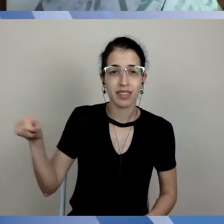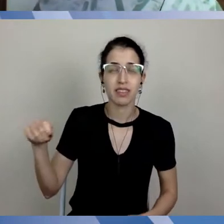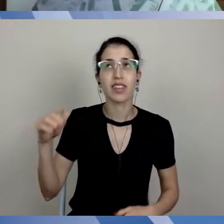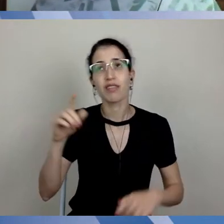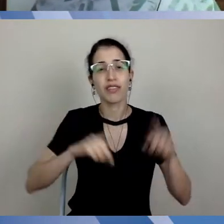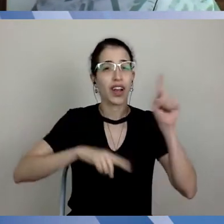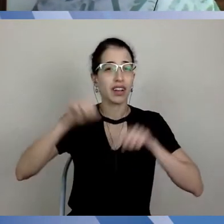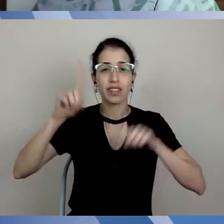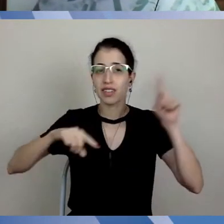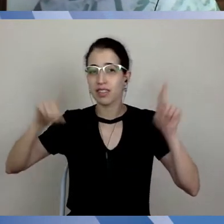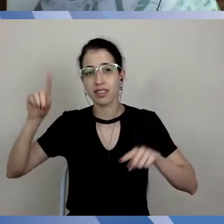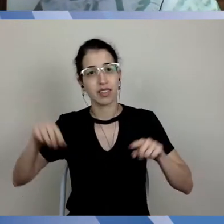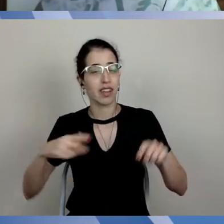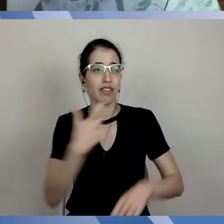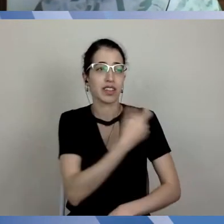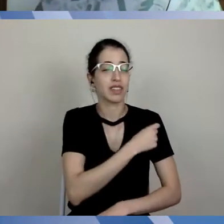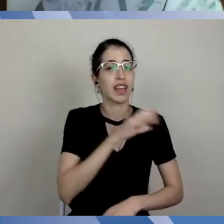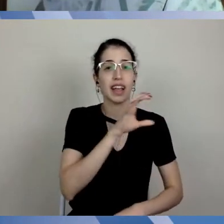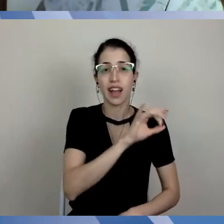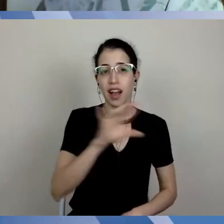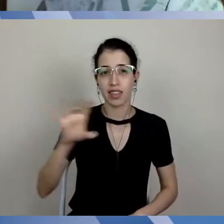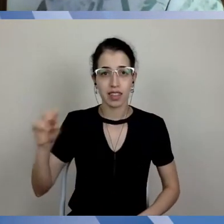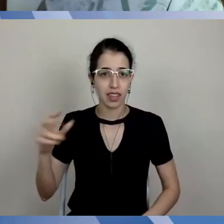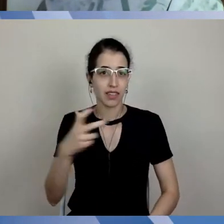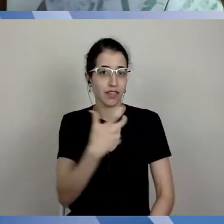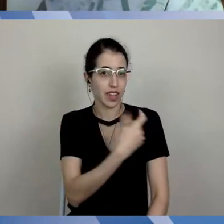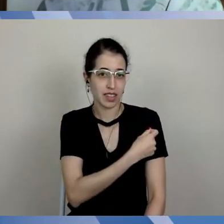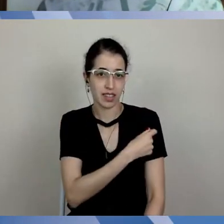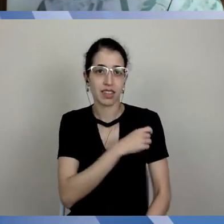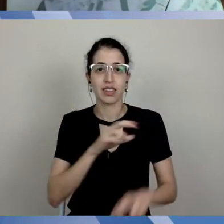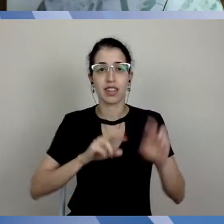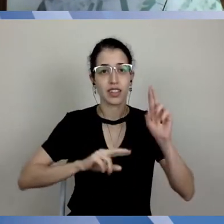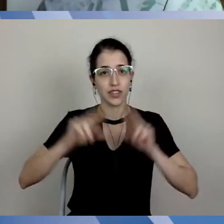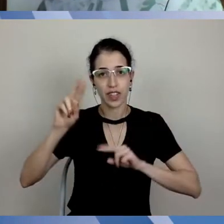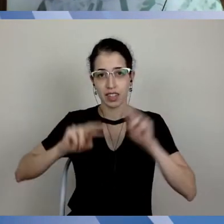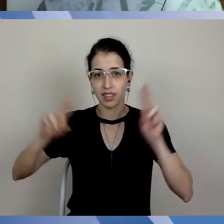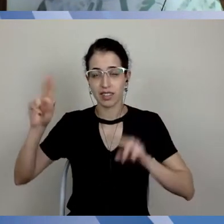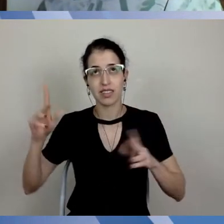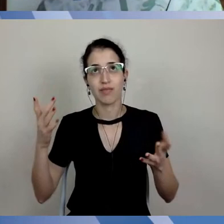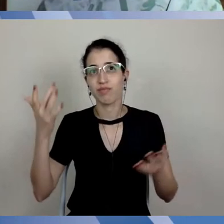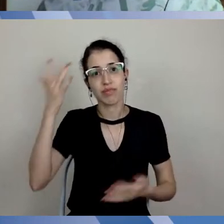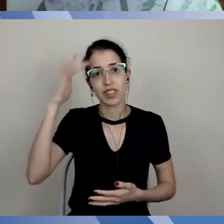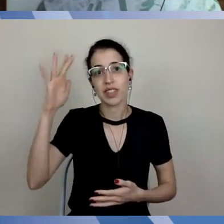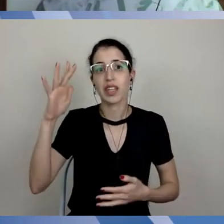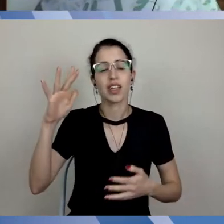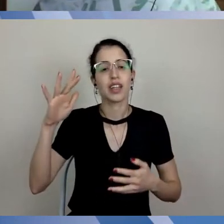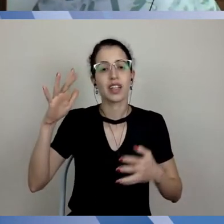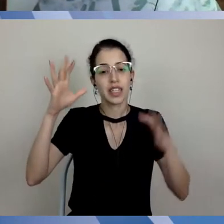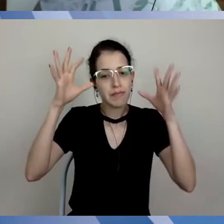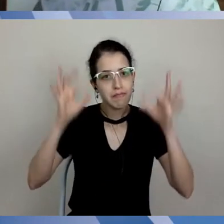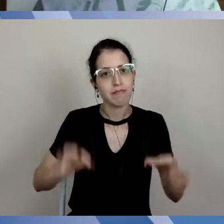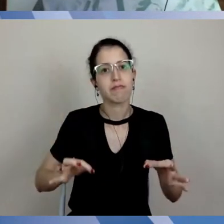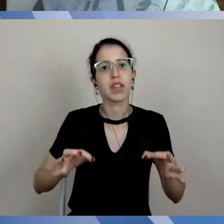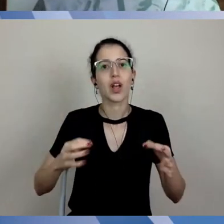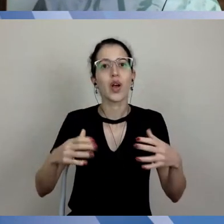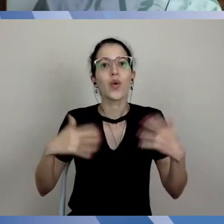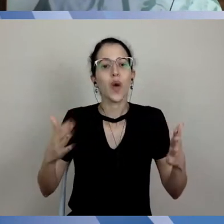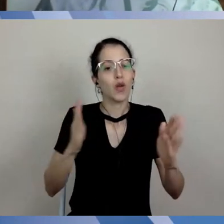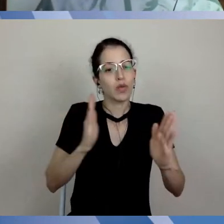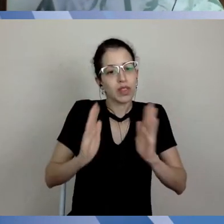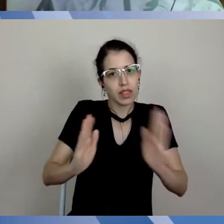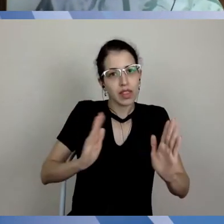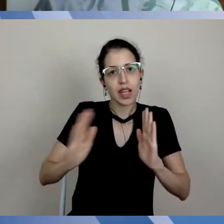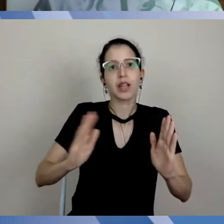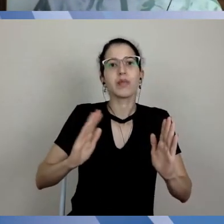vacina para outra, não se conhece exatamente qual que é o tempo de início imunogênico para efeito clínico dessas vacinas